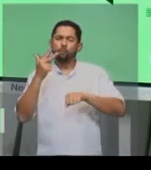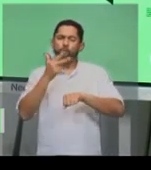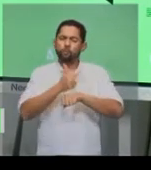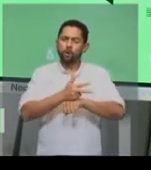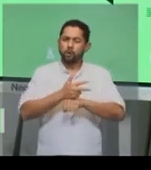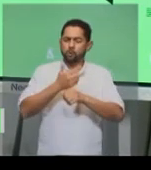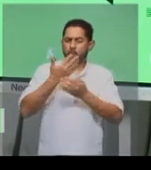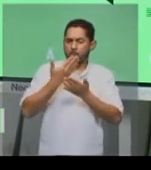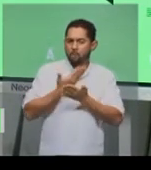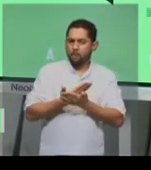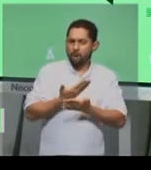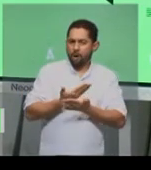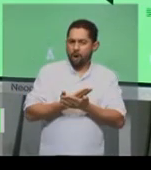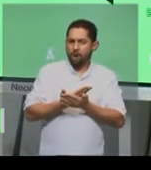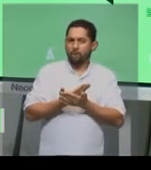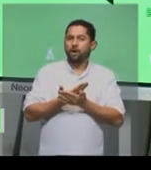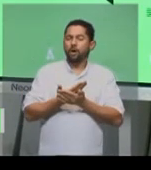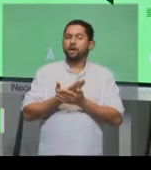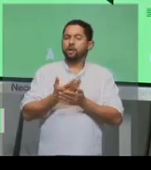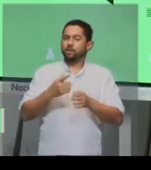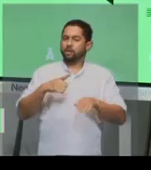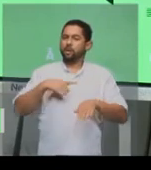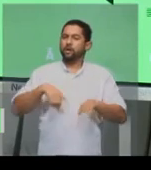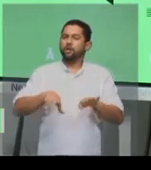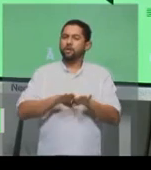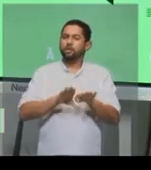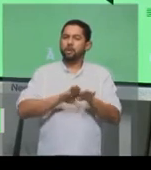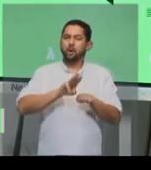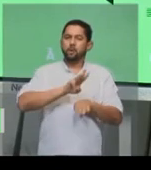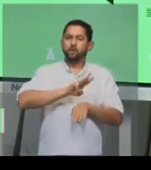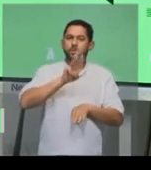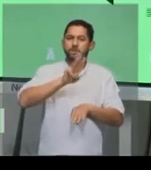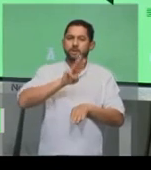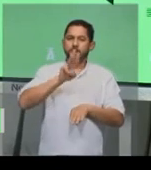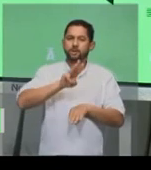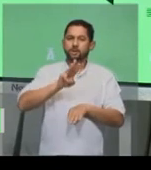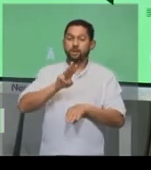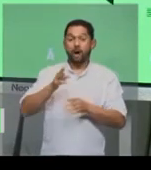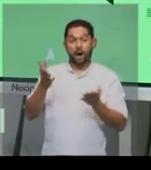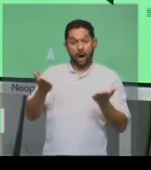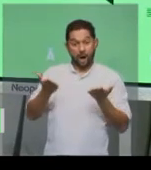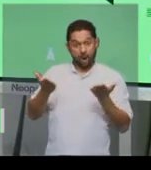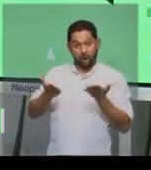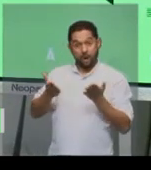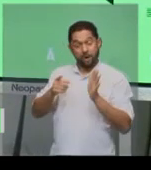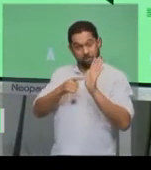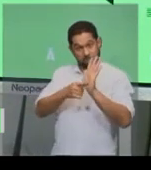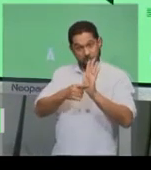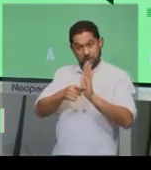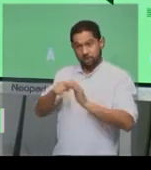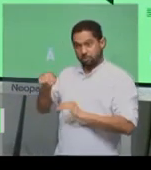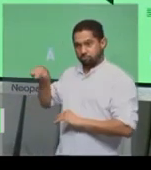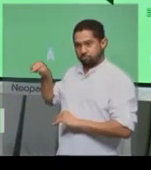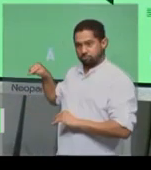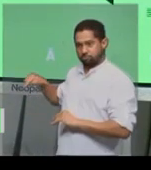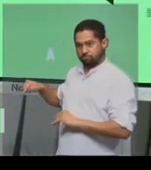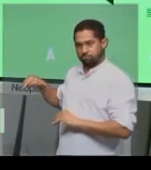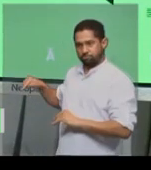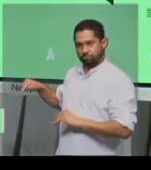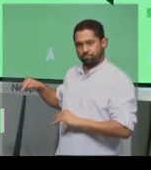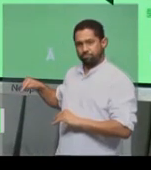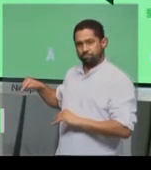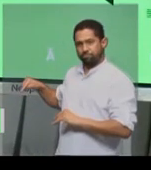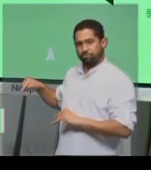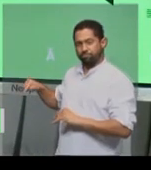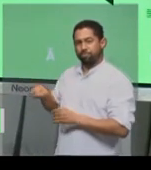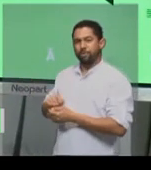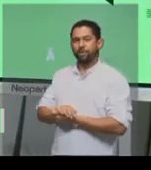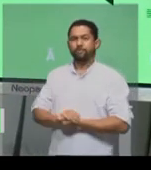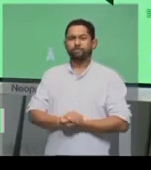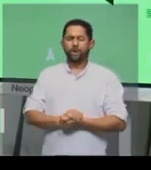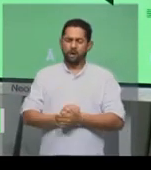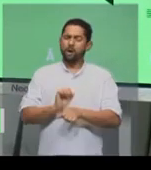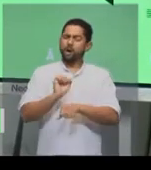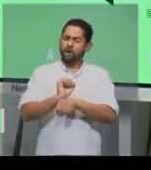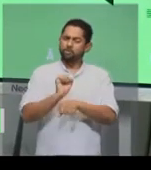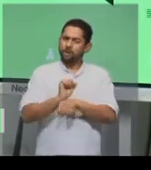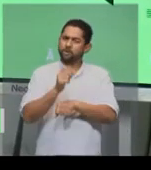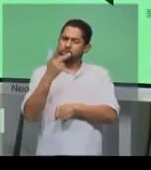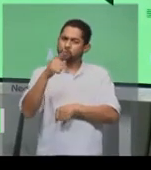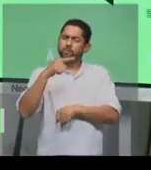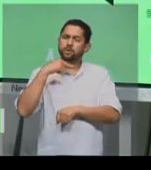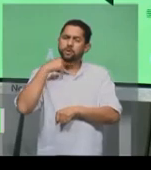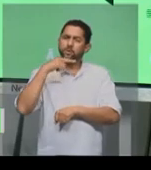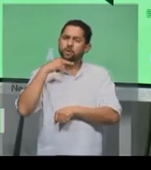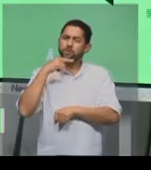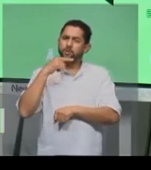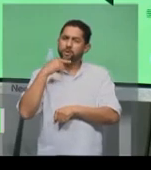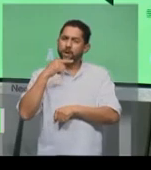Educação está no nosso site, no endereço que aparece agora aí na sua tela. Enquanto você envia suas dúvidas